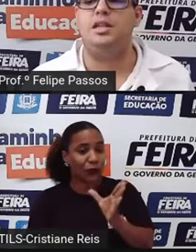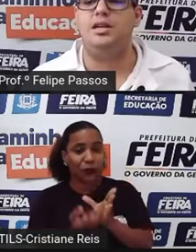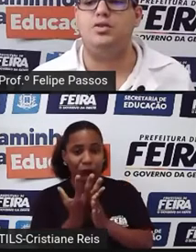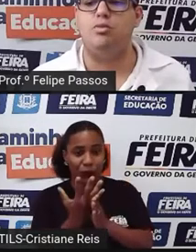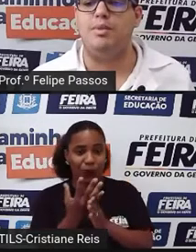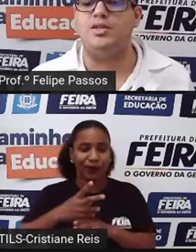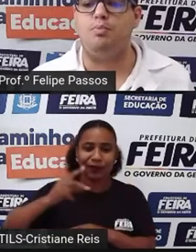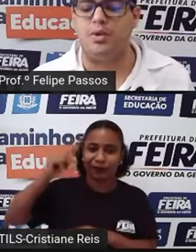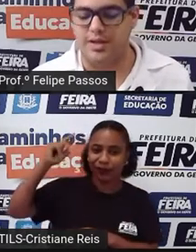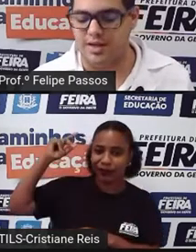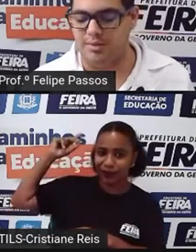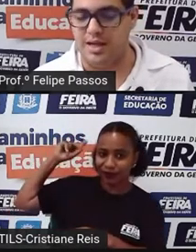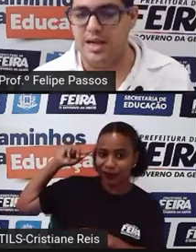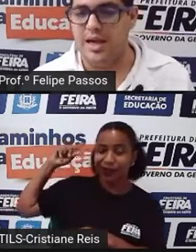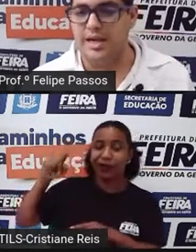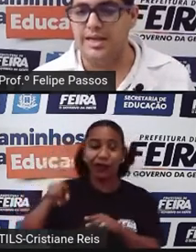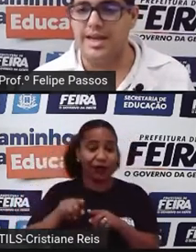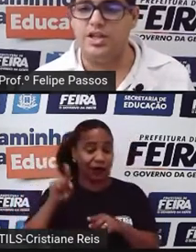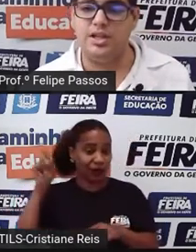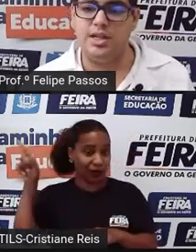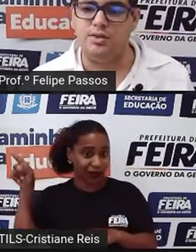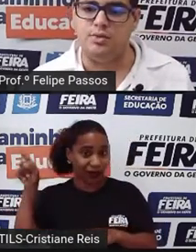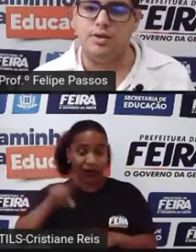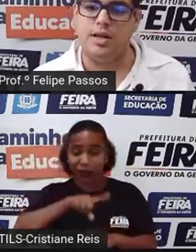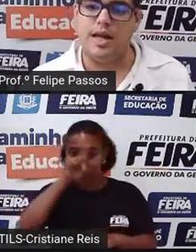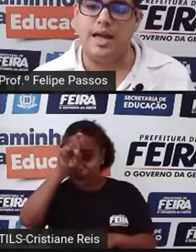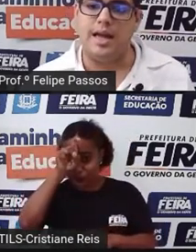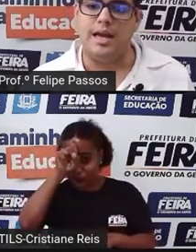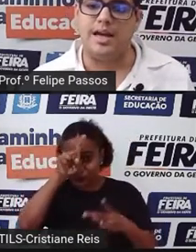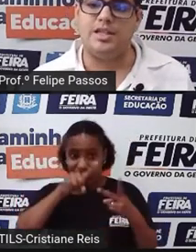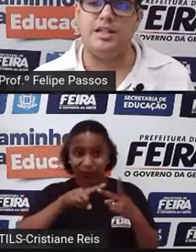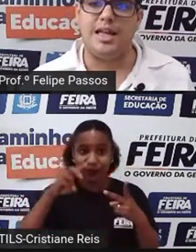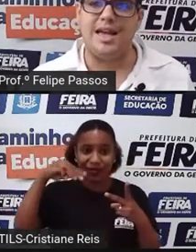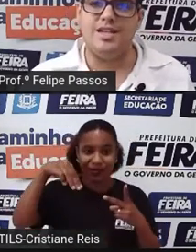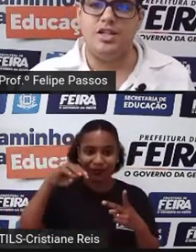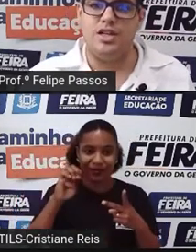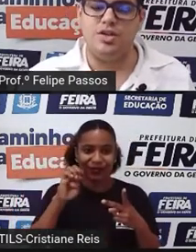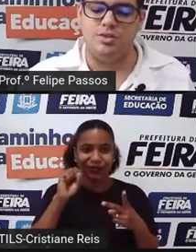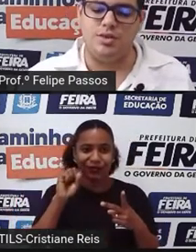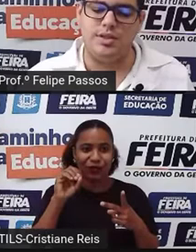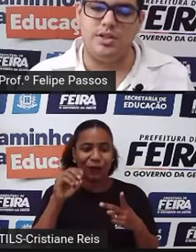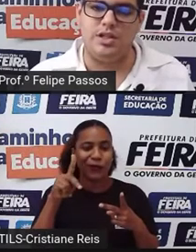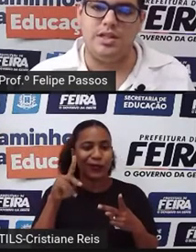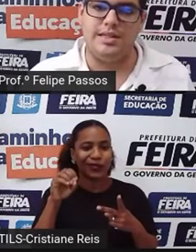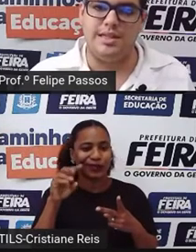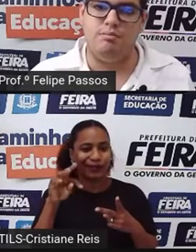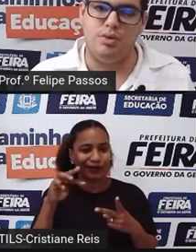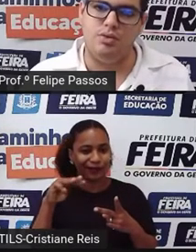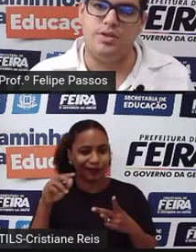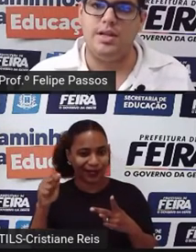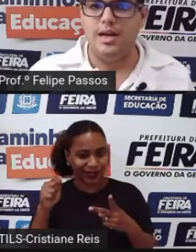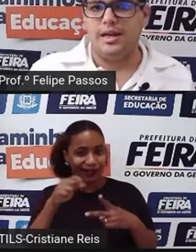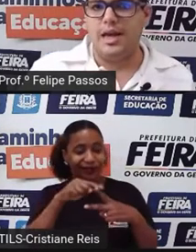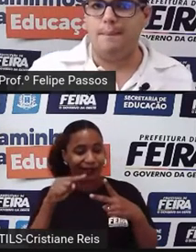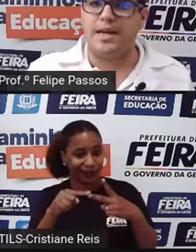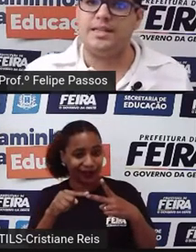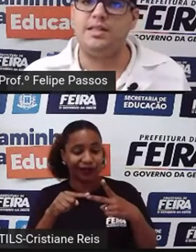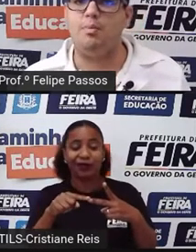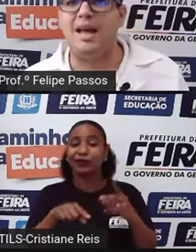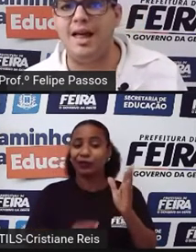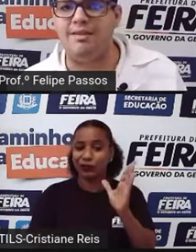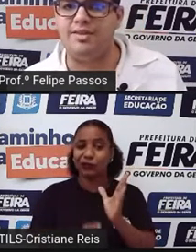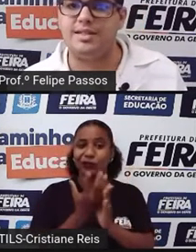bem antigas, como Mesopotâmia e Egito, a gente tem registros de símbolos que